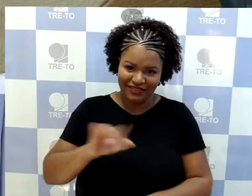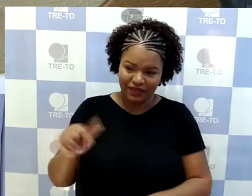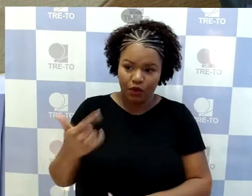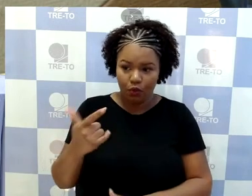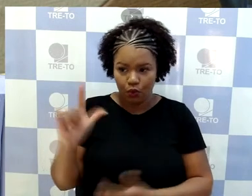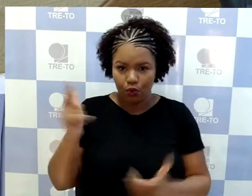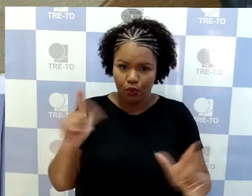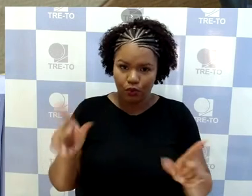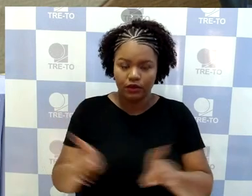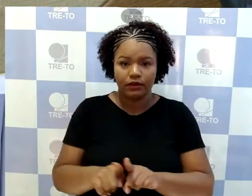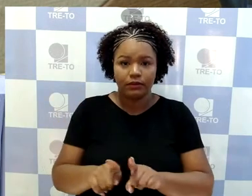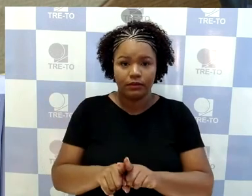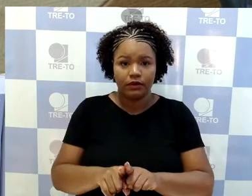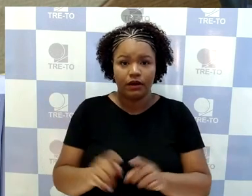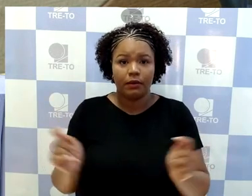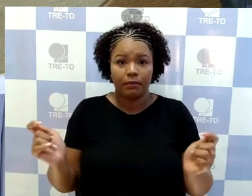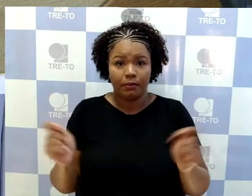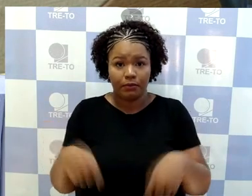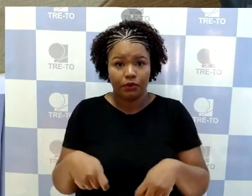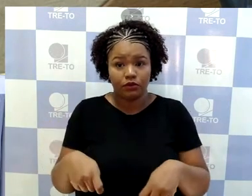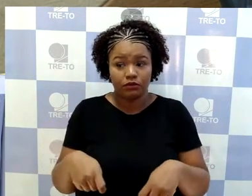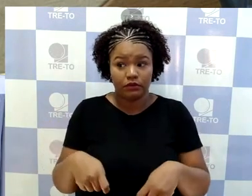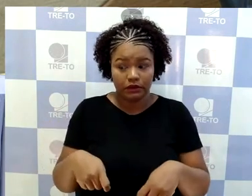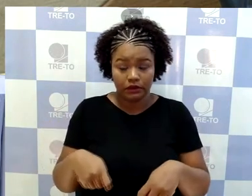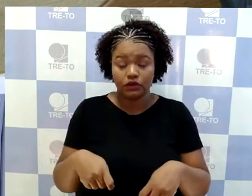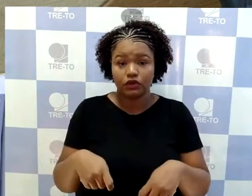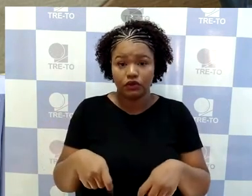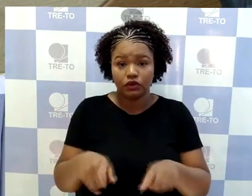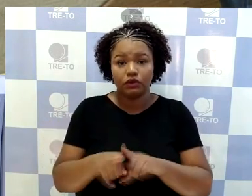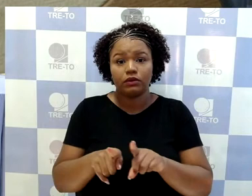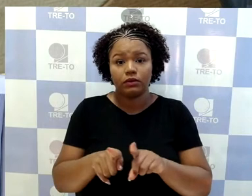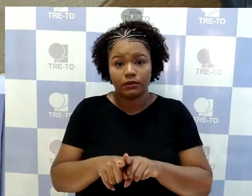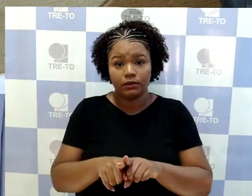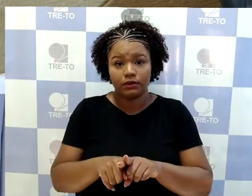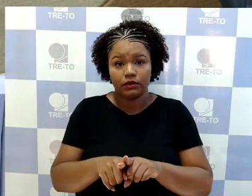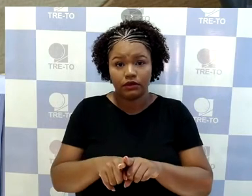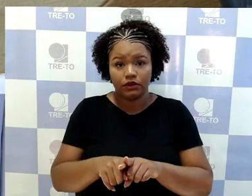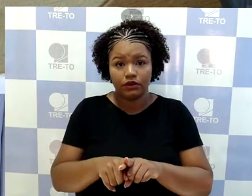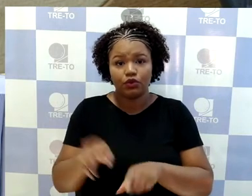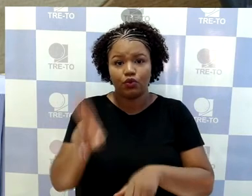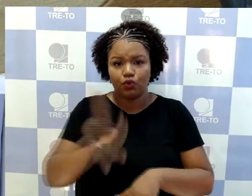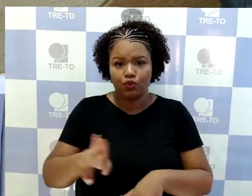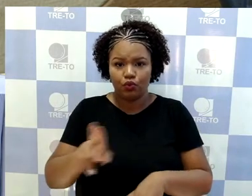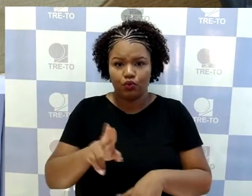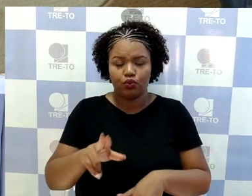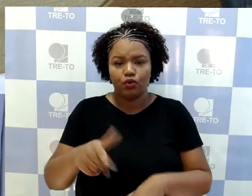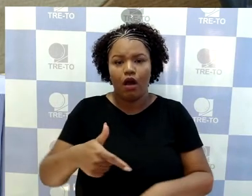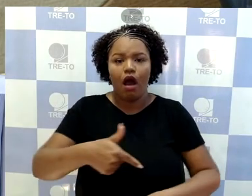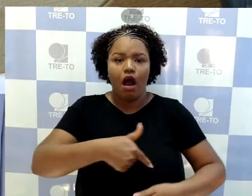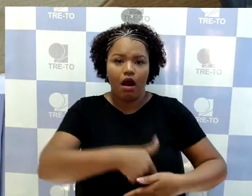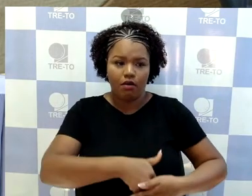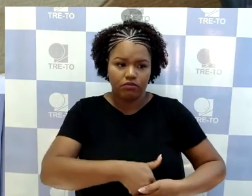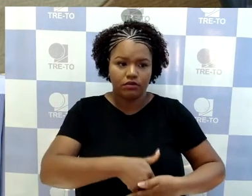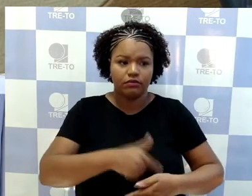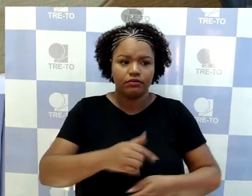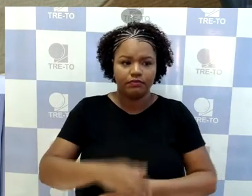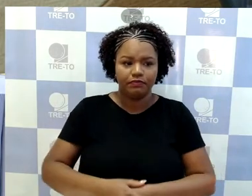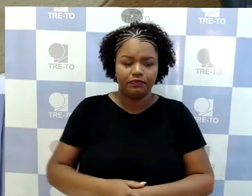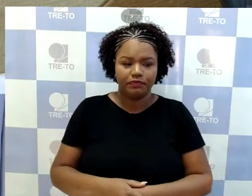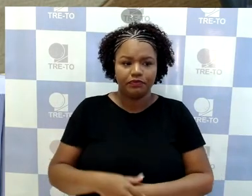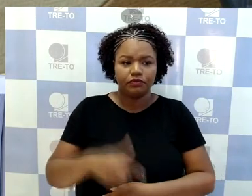dentre eles a possibilidade de porte de arma, eu acho que é até uma